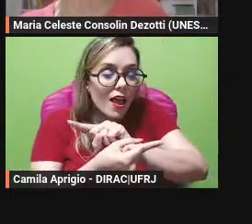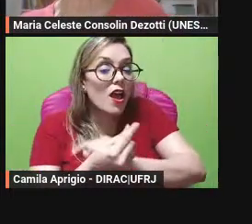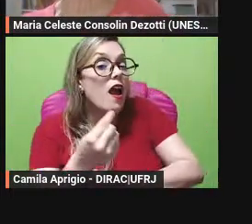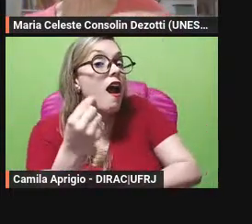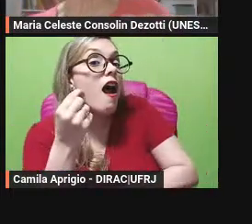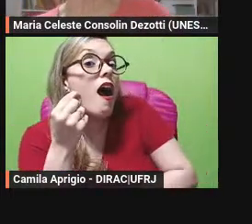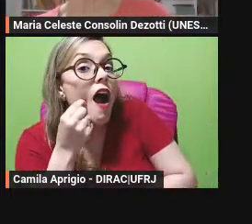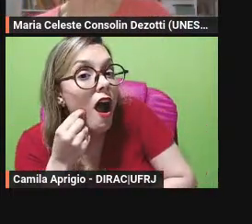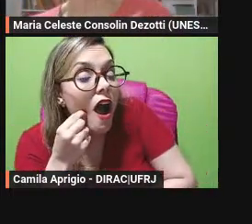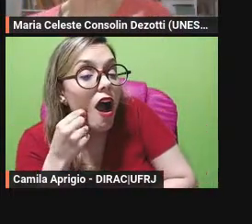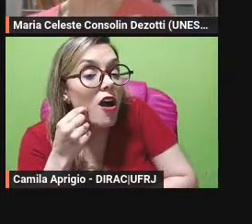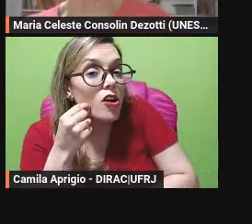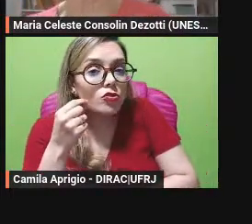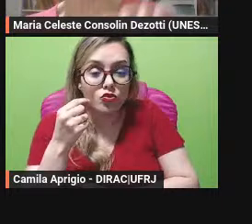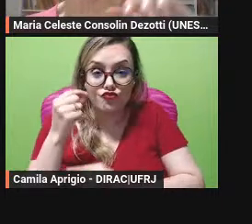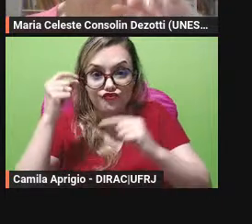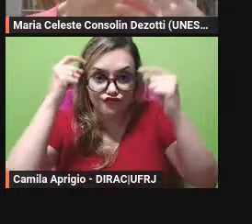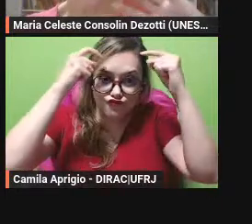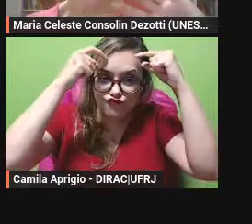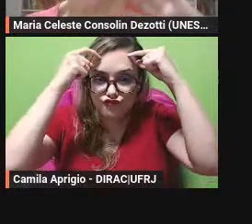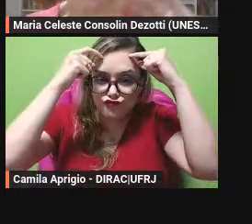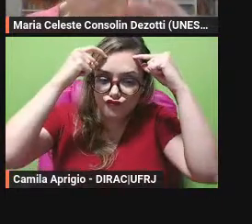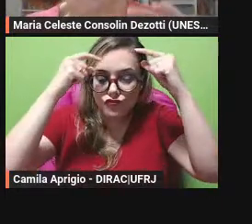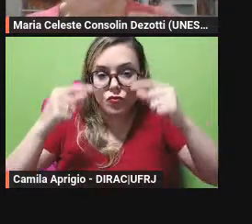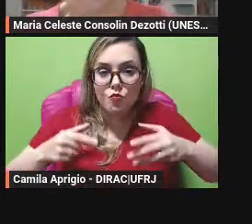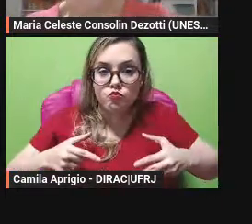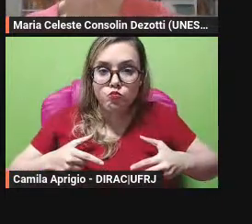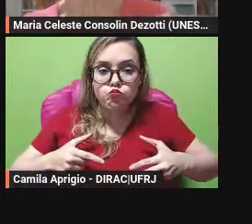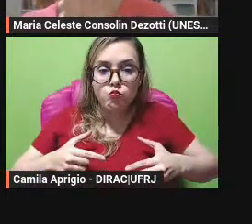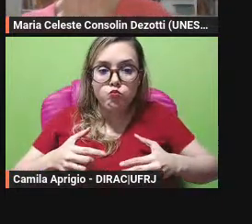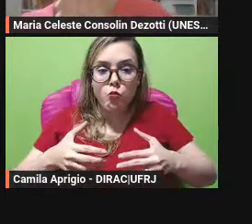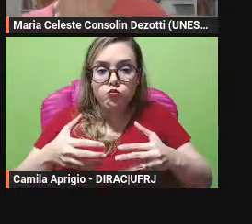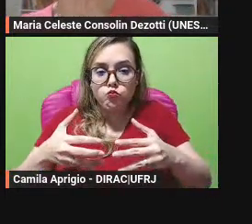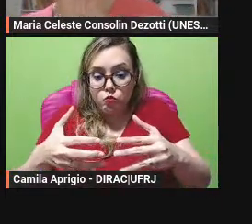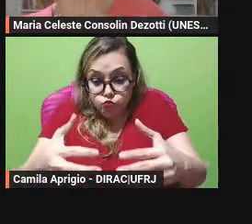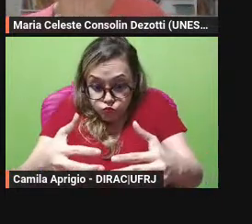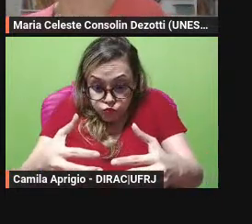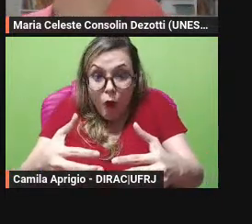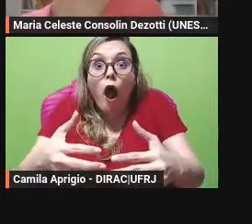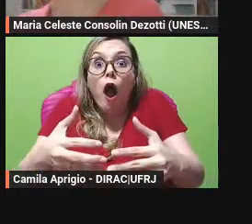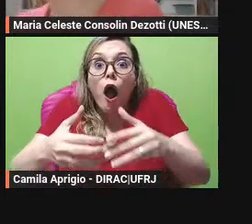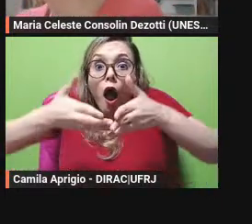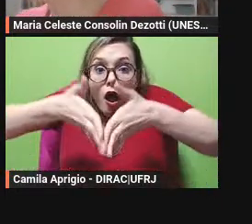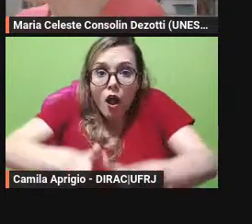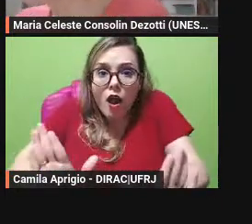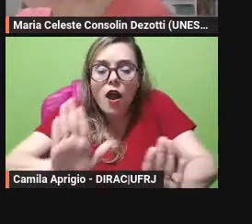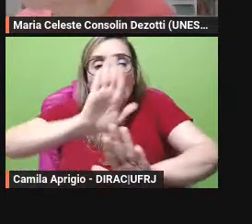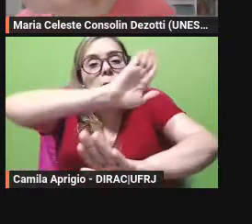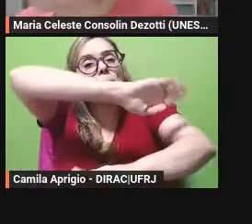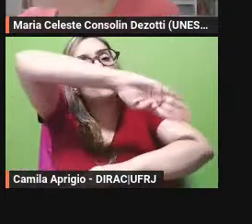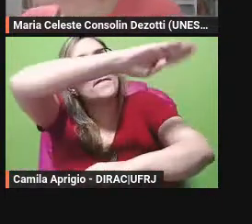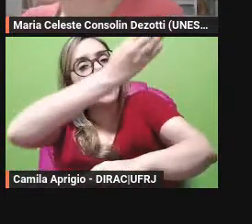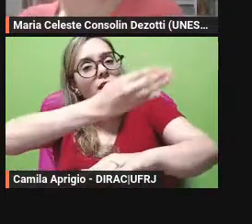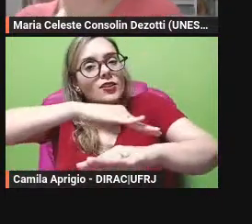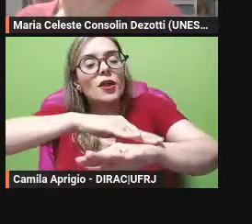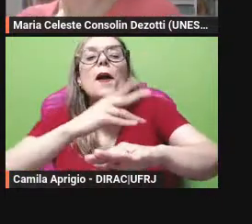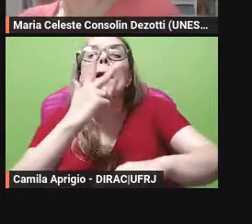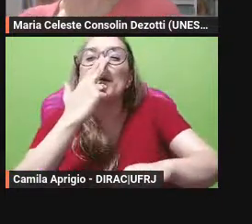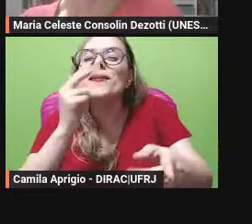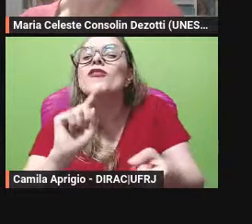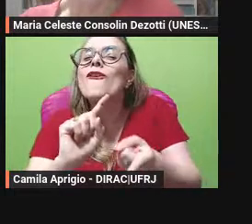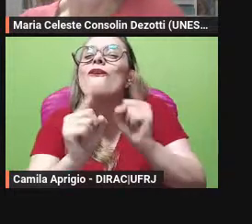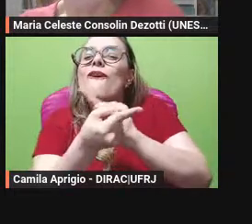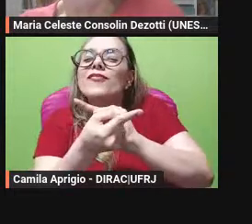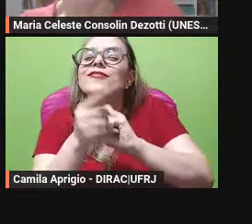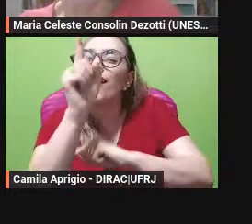uma montanha veja ele faz uma uma uma paródia né o rato pariu uma montanha e